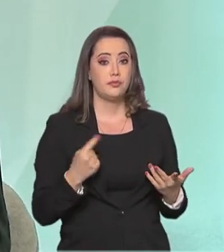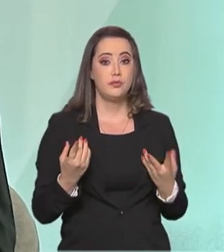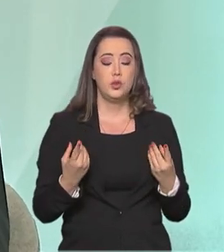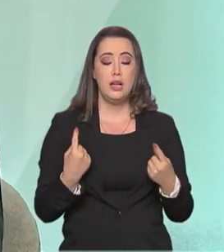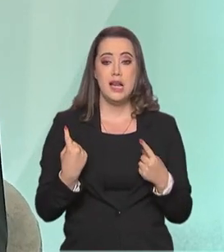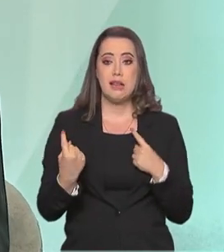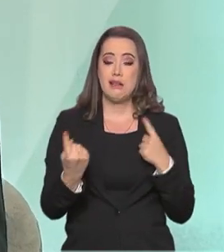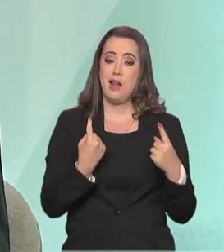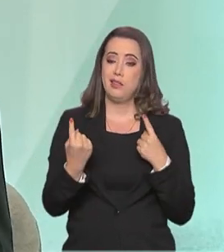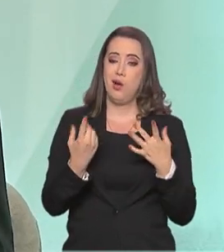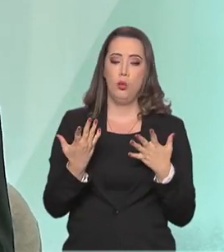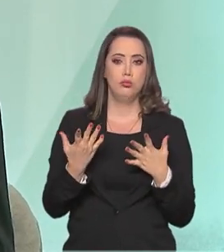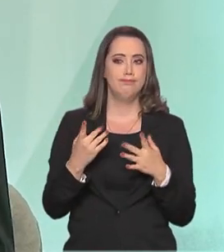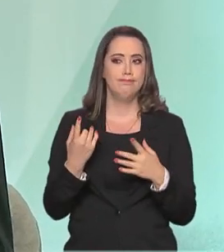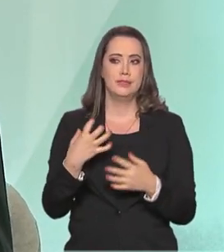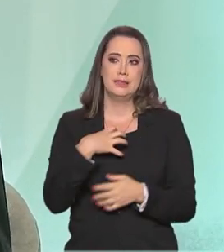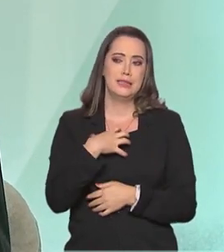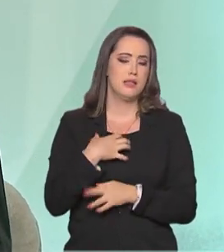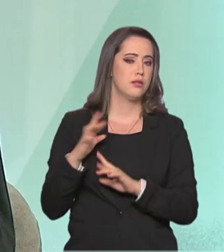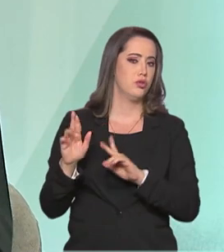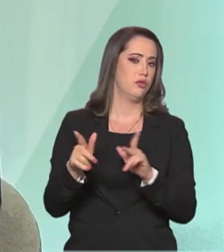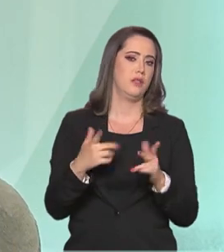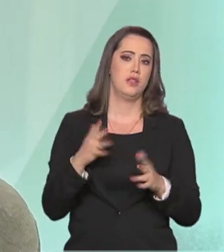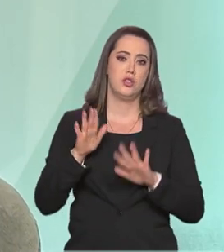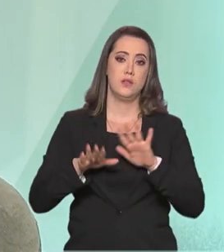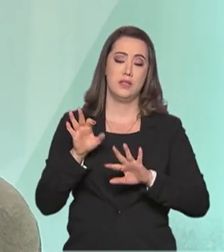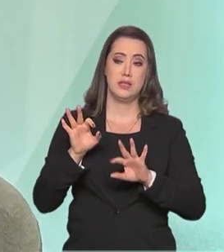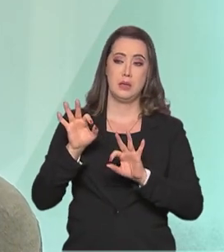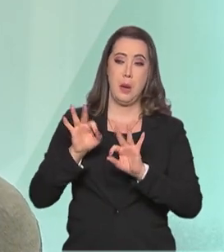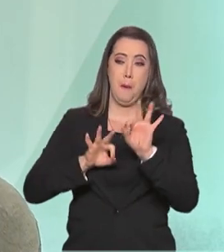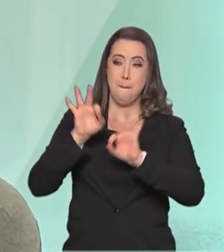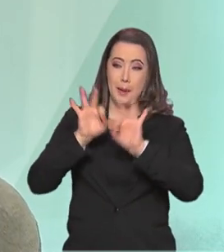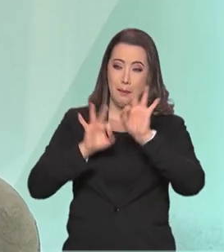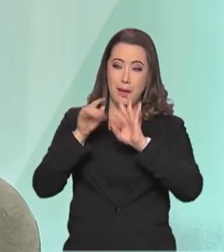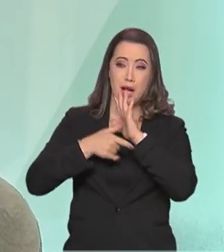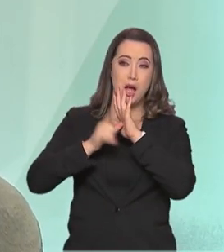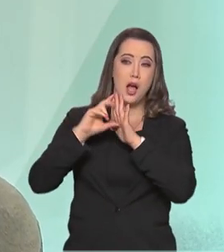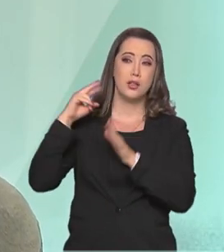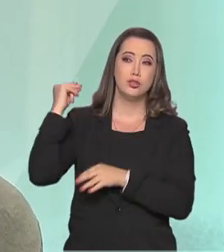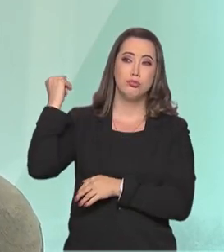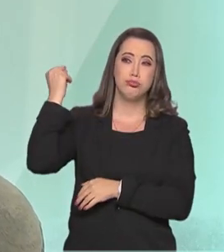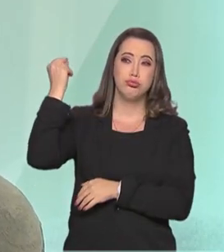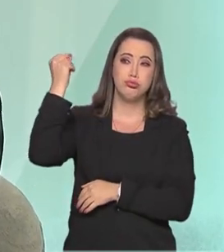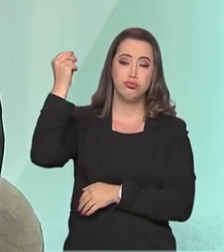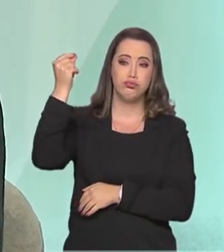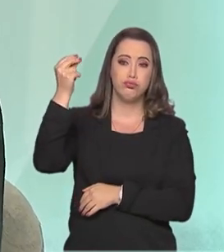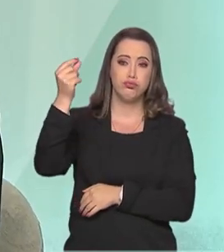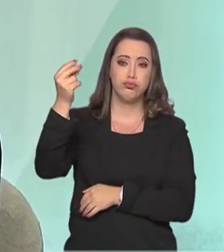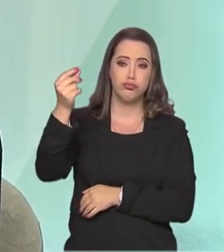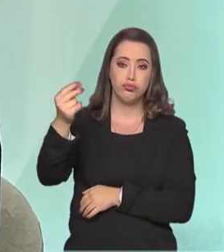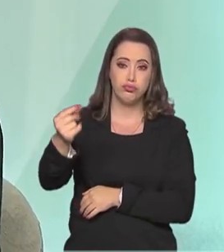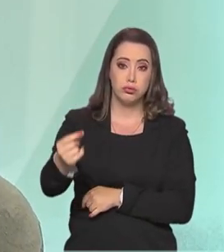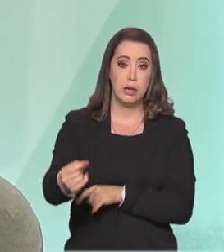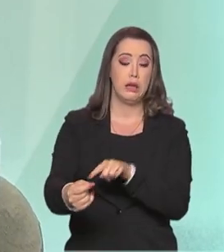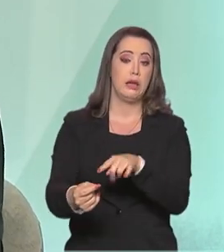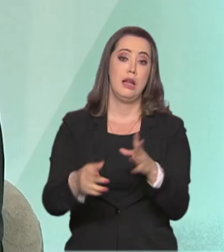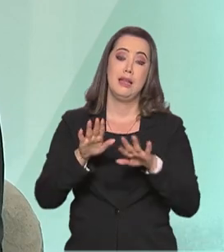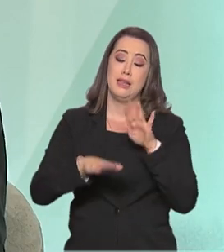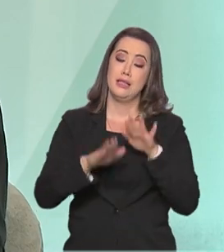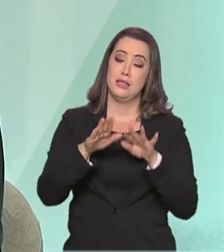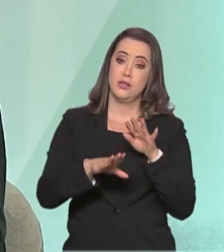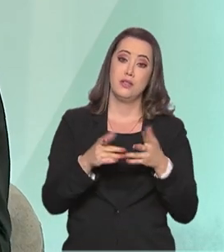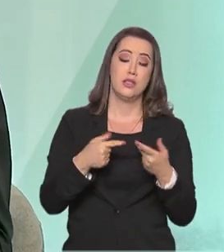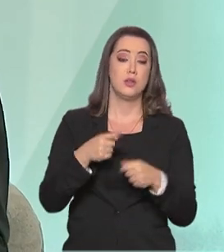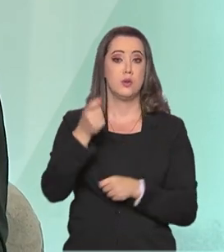diferente. Assim, muitos se preparam, a gente, às vezes, se prepara uma vida inteira para um momento bem curto. E esse momento, para alguns,